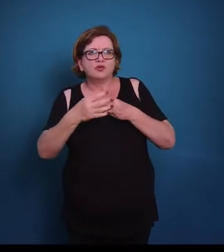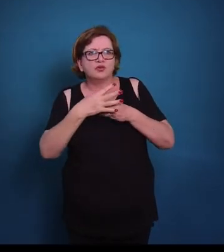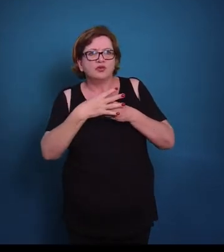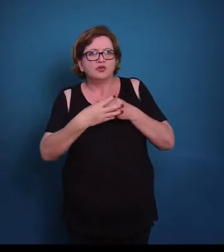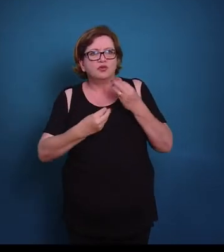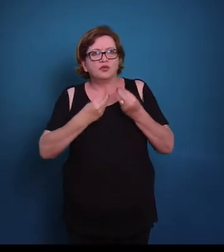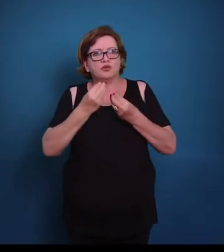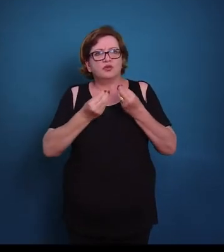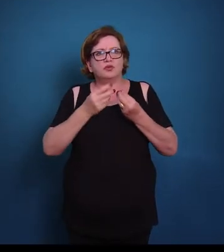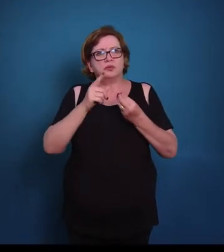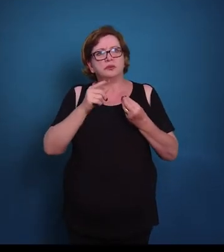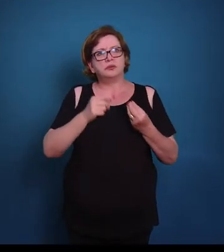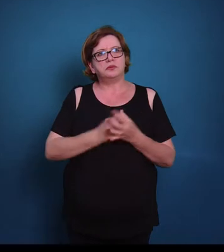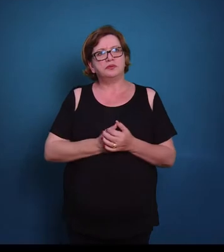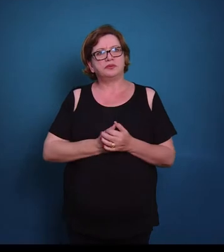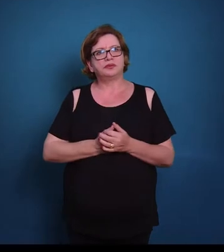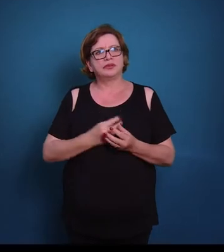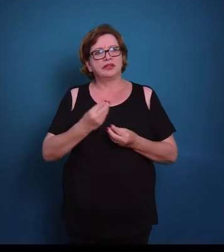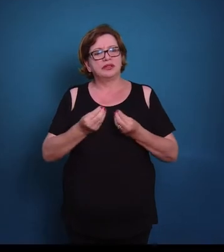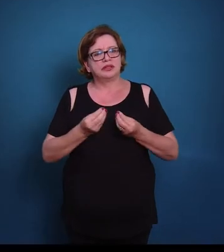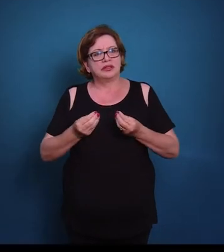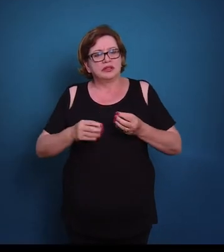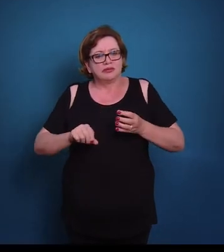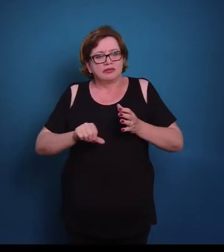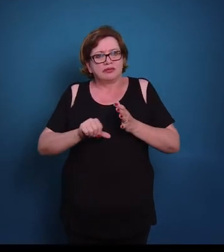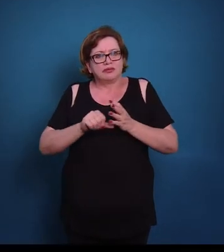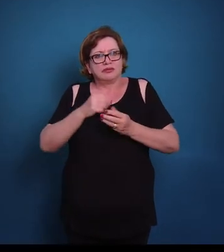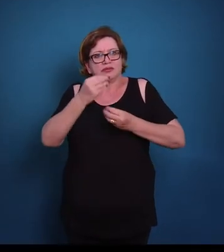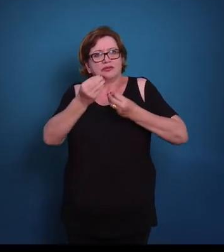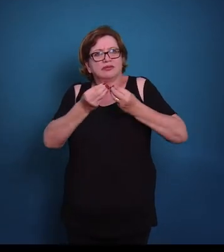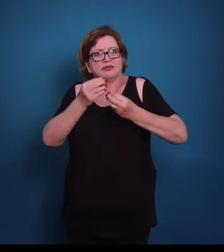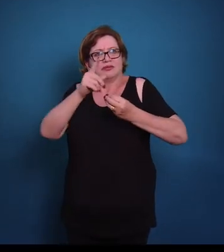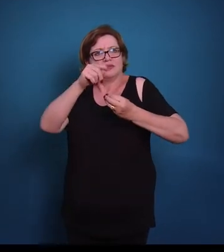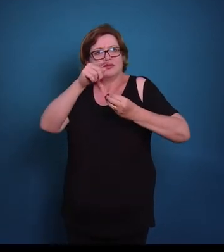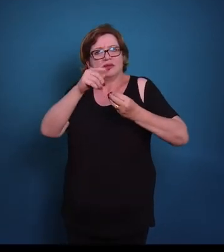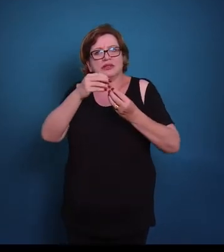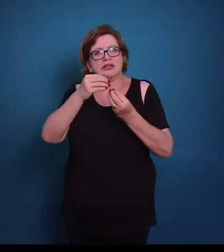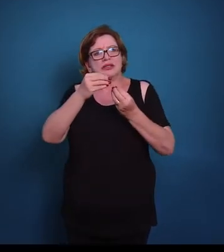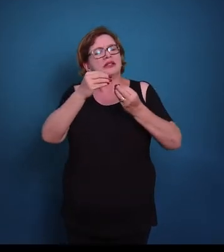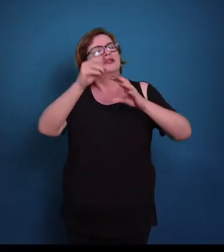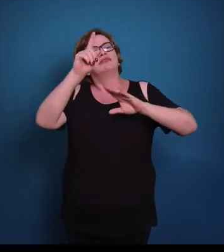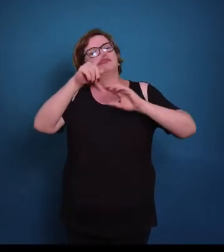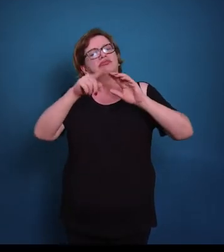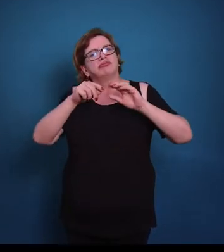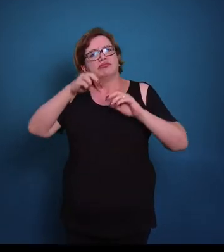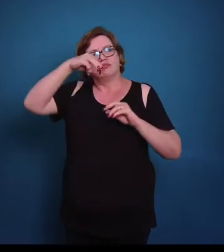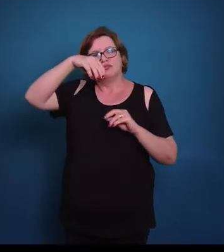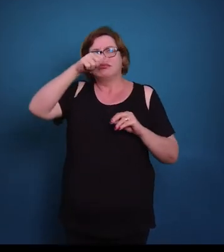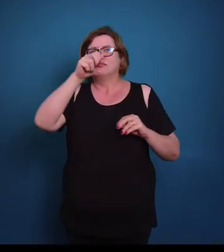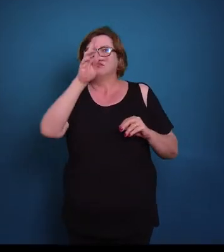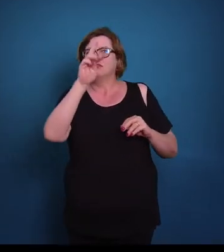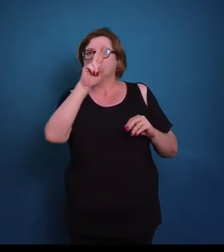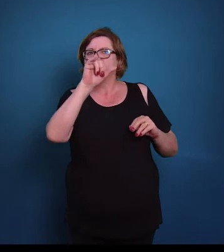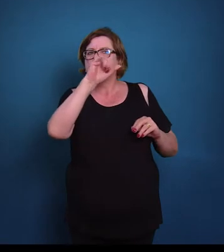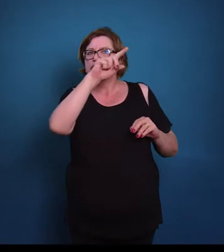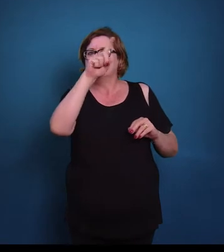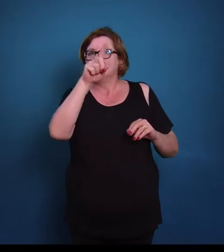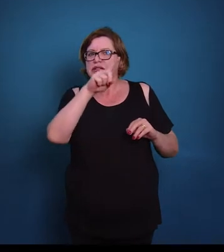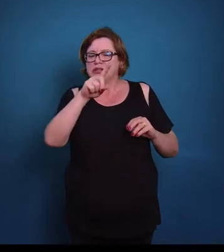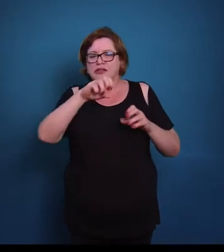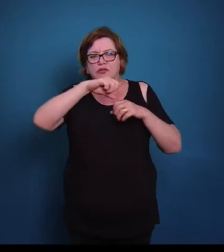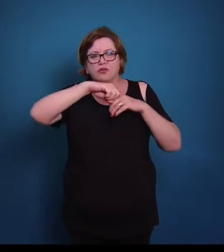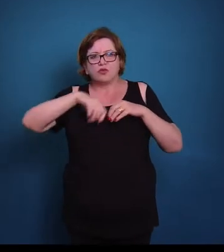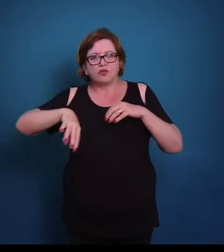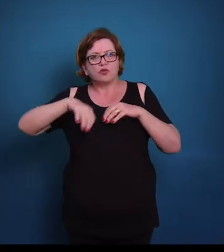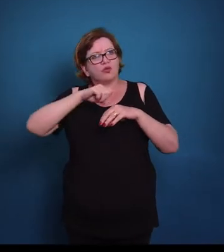matriz óssea primária, o formada, que a gente chama de osteoide. Então é uma matriz óssea, eles que vão secretar a parte orgânica,